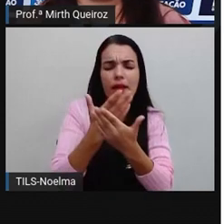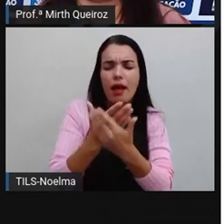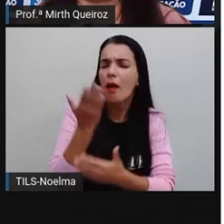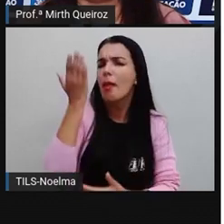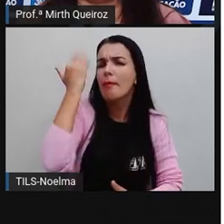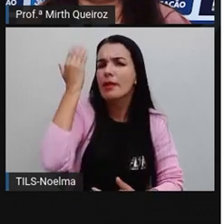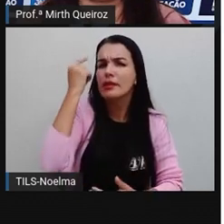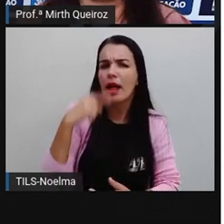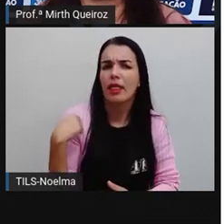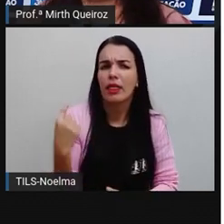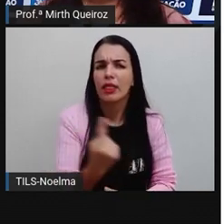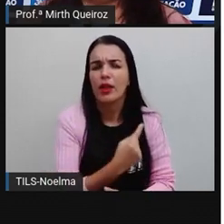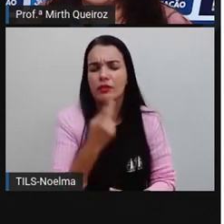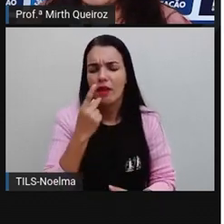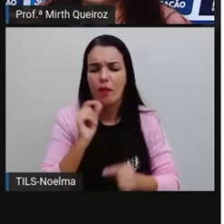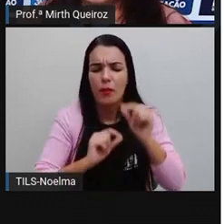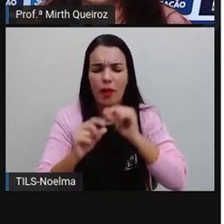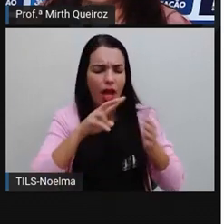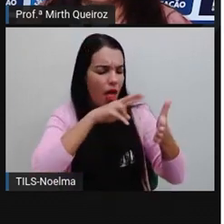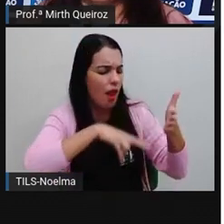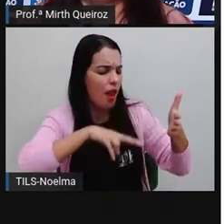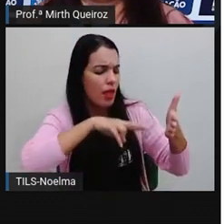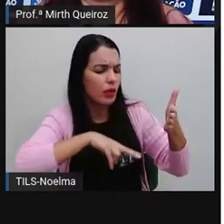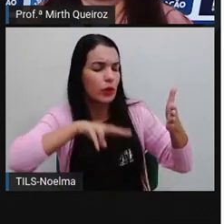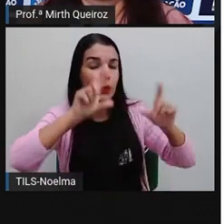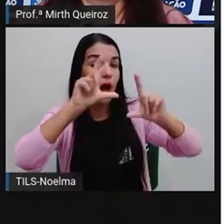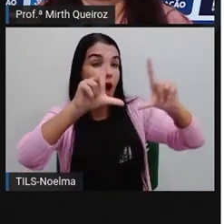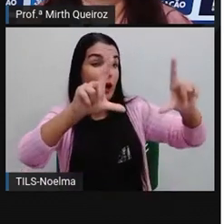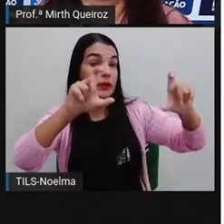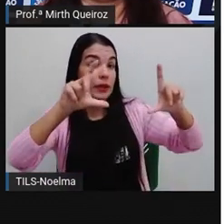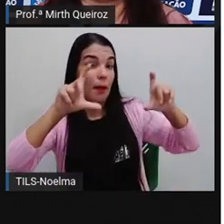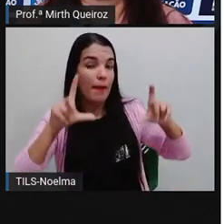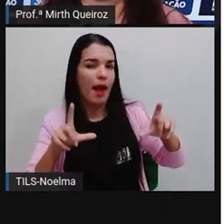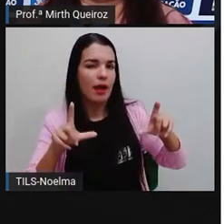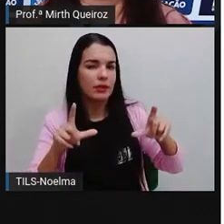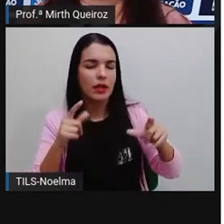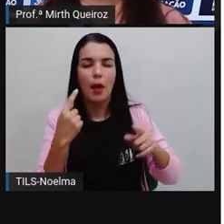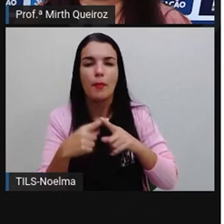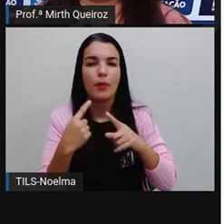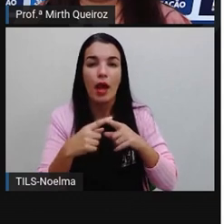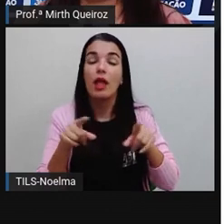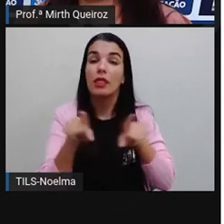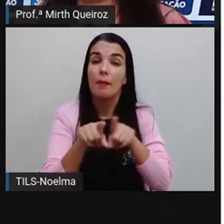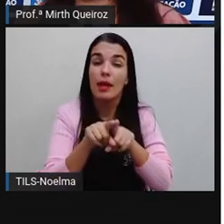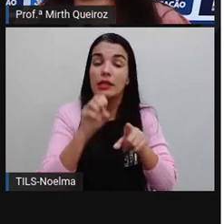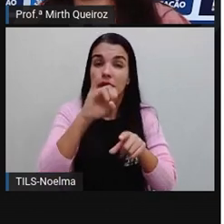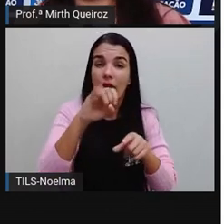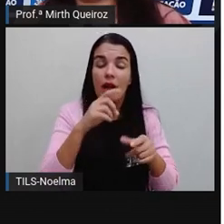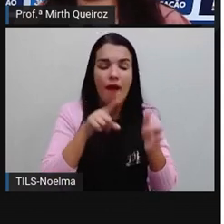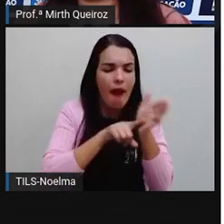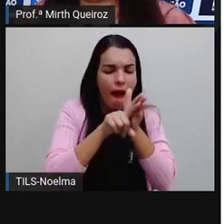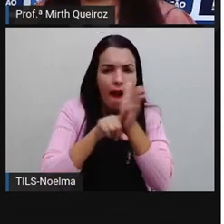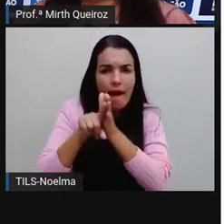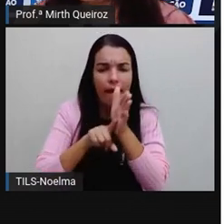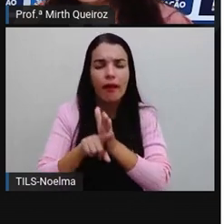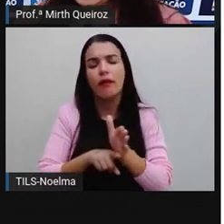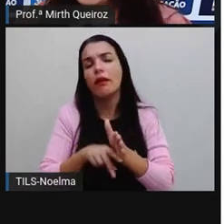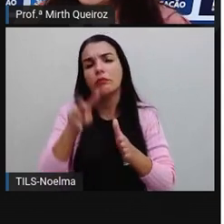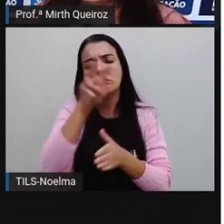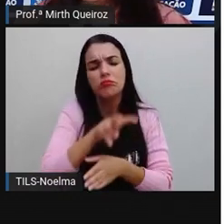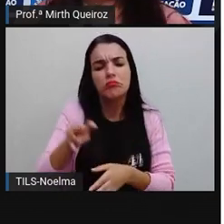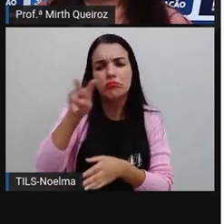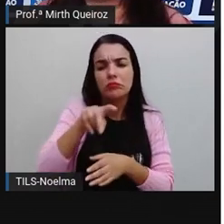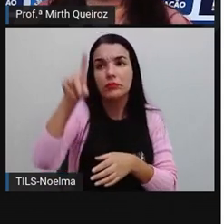nós falamos sobre leitura de imagens? Ao analisar um gráfico, nós também fazemos leitura de imagens. Como assim,